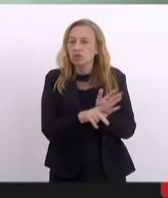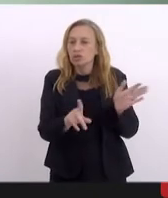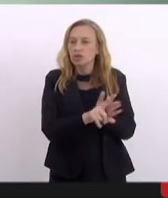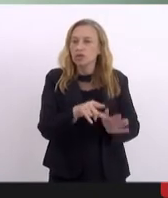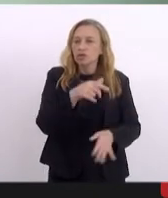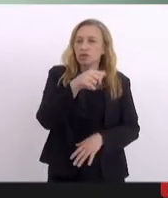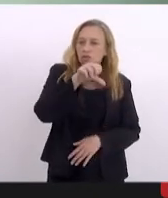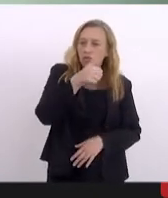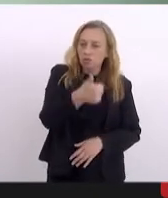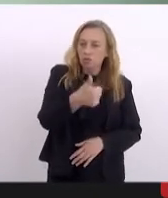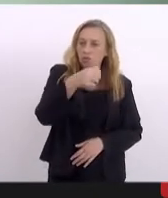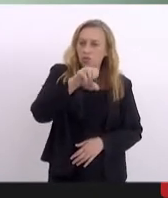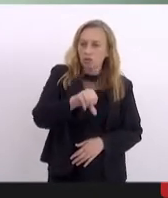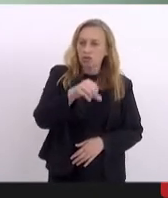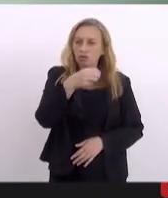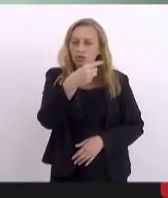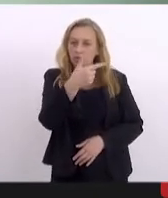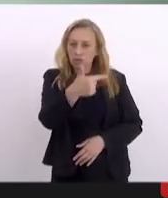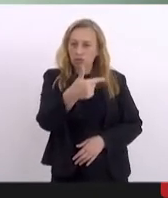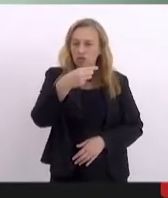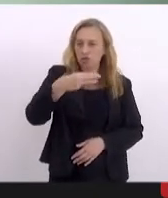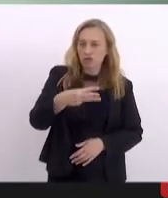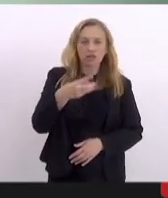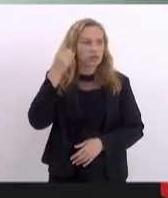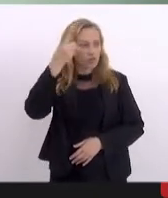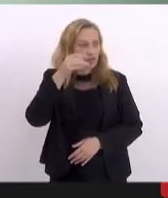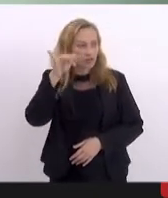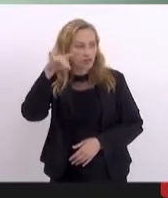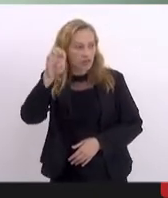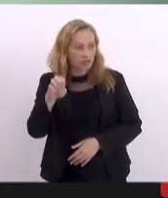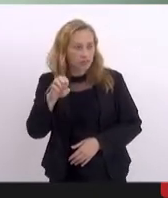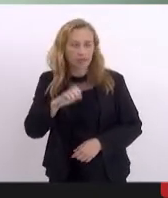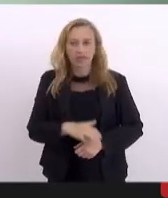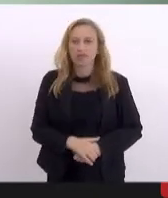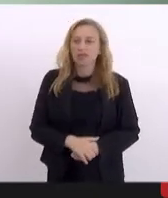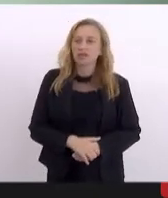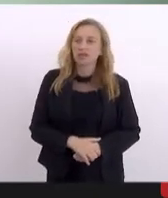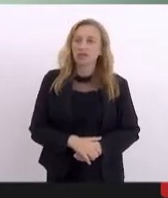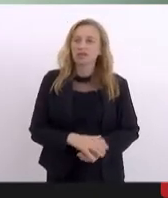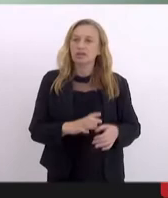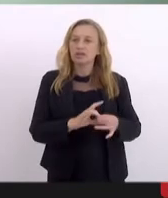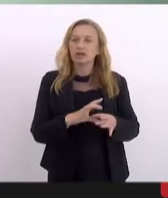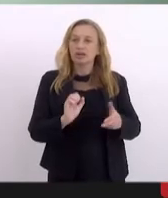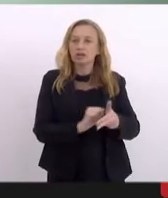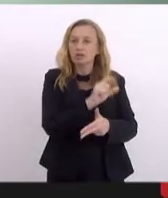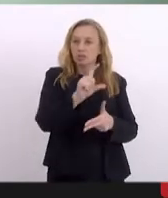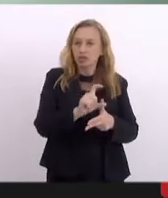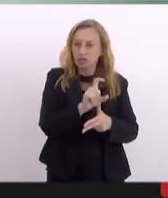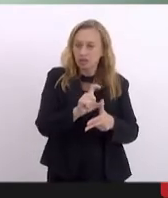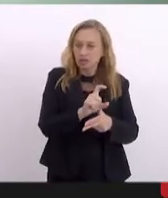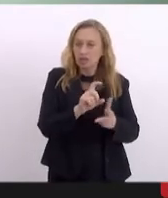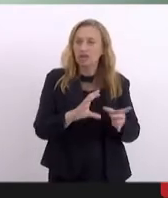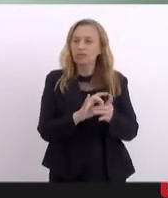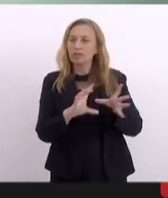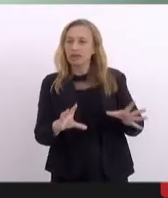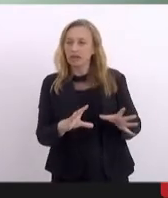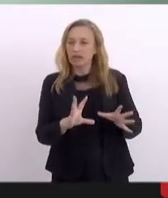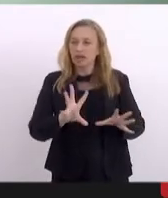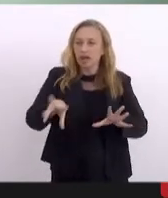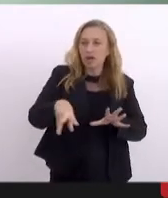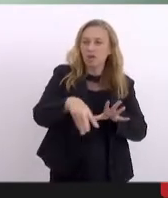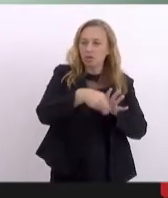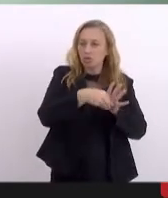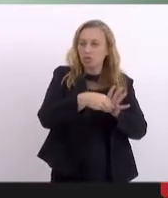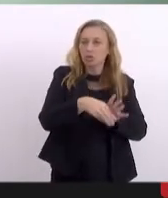1923, da autoria do novo deputado Felipe Soares, que determina que o poder executivo está autorizado a incluir